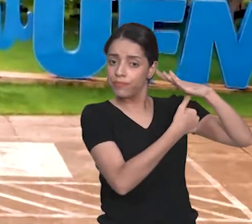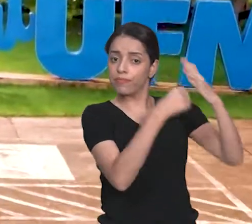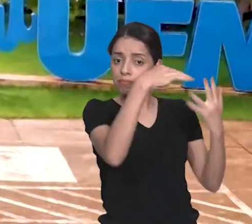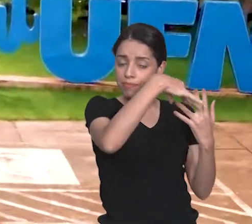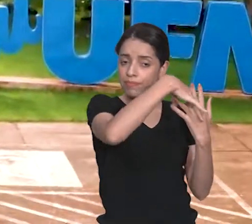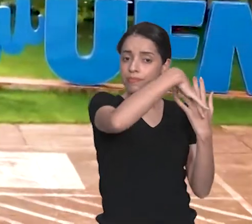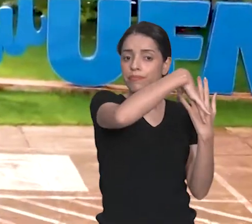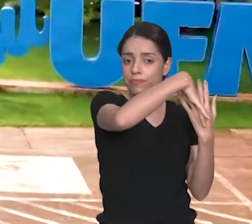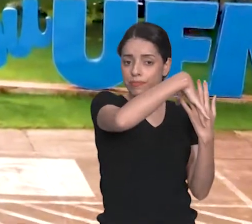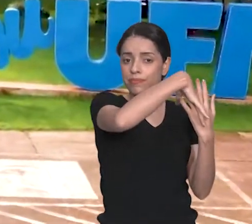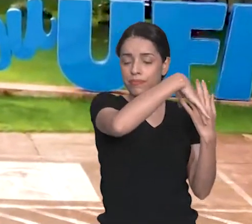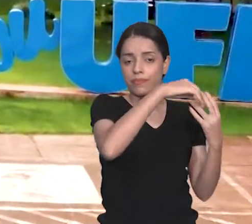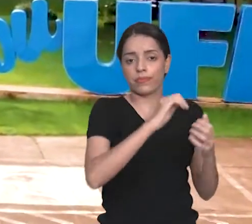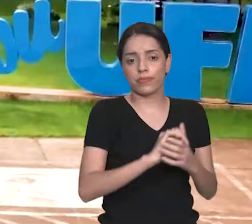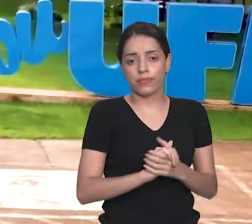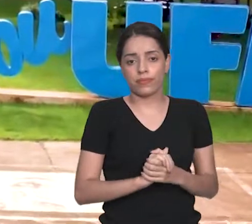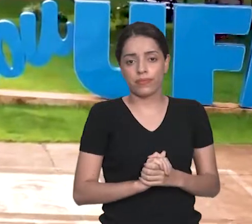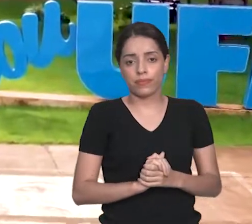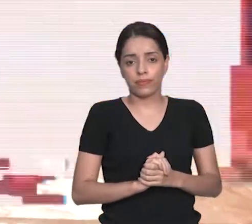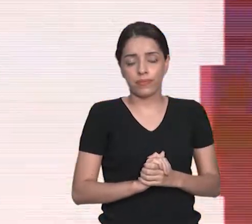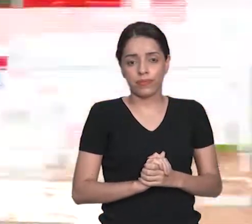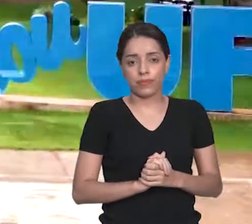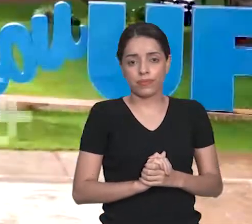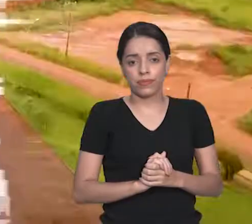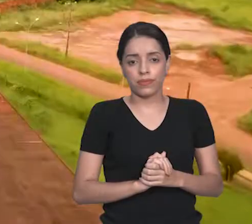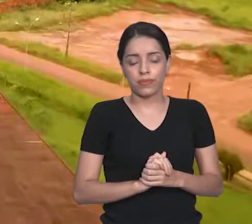a administração central da UFMS.